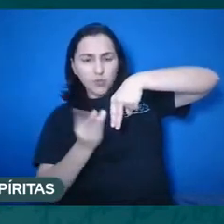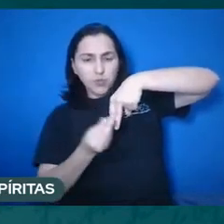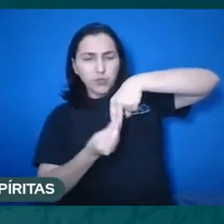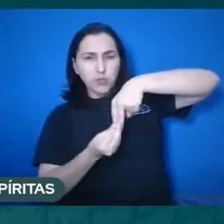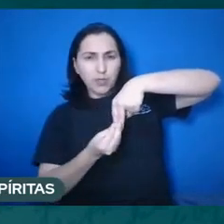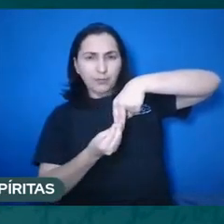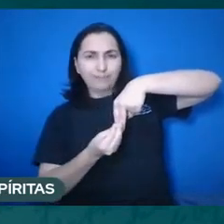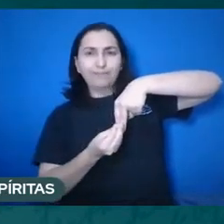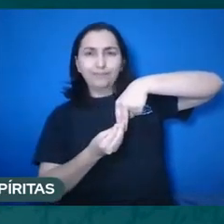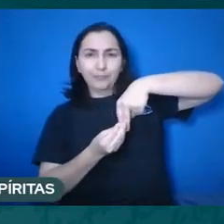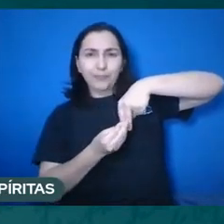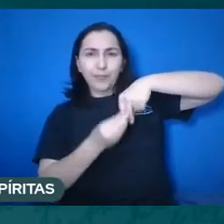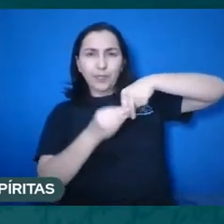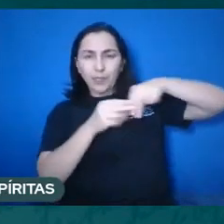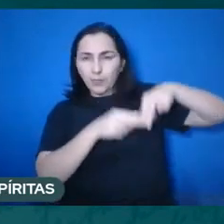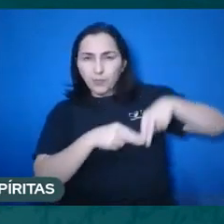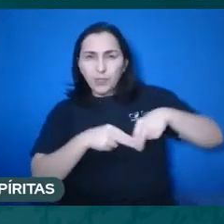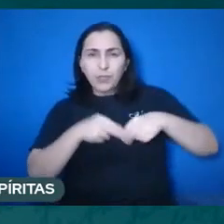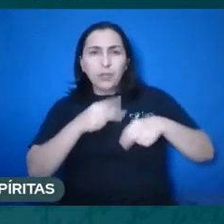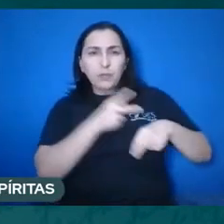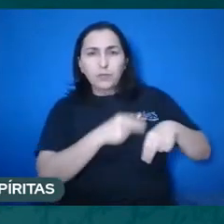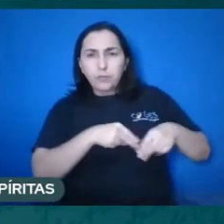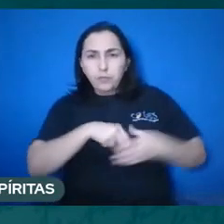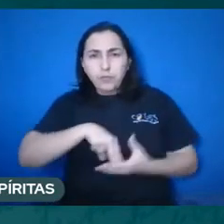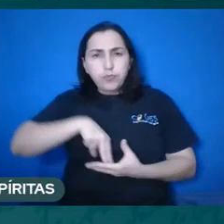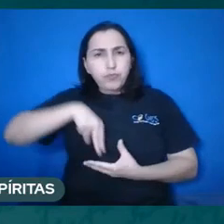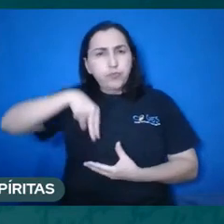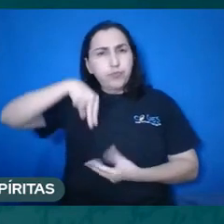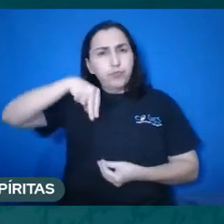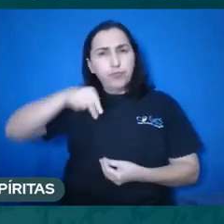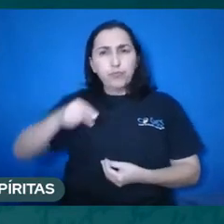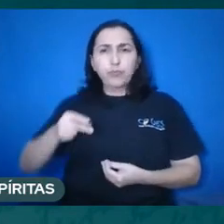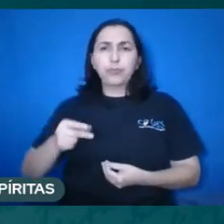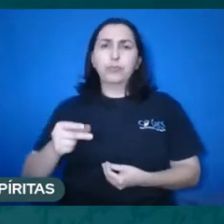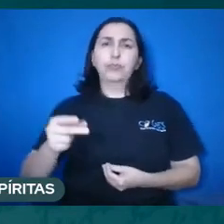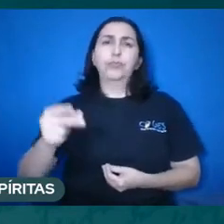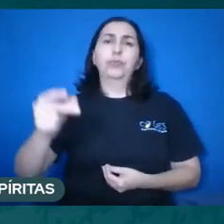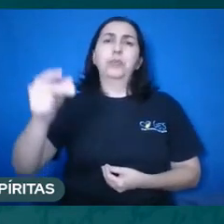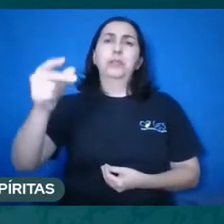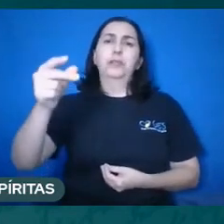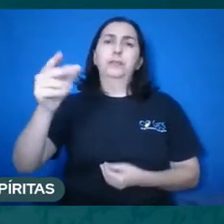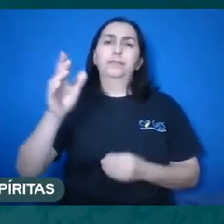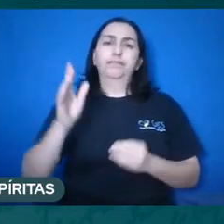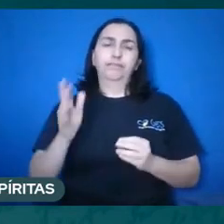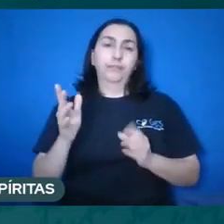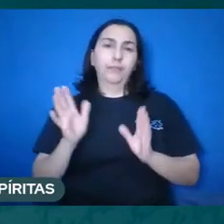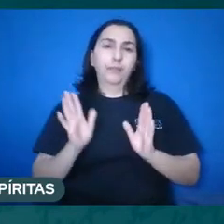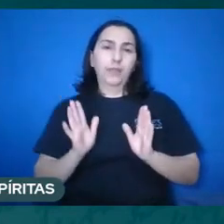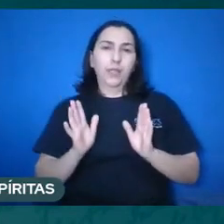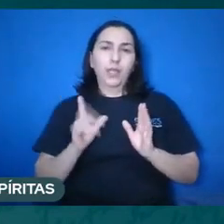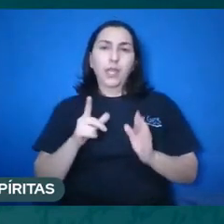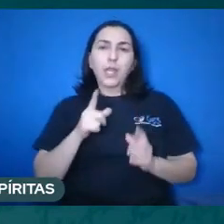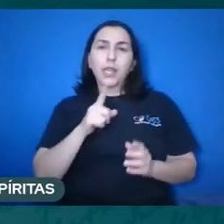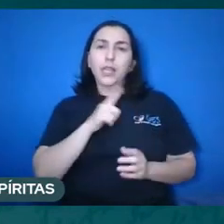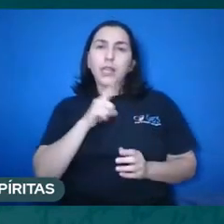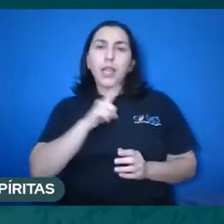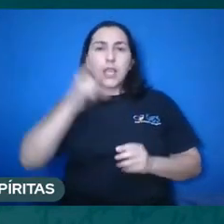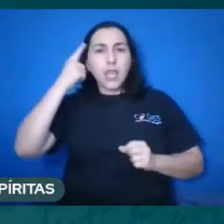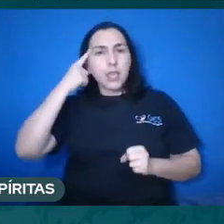a ideia kardeciana não se afasta da ideia, não da forma